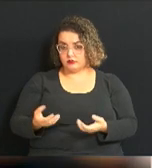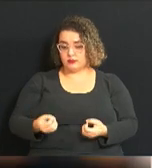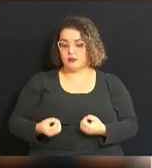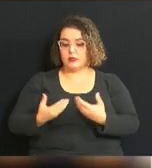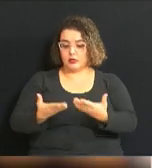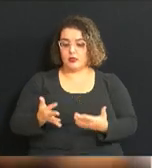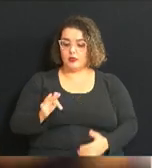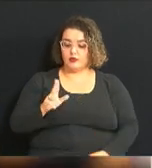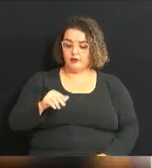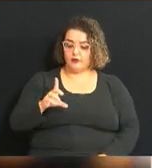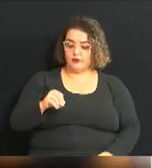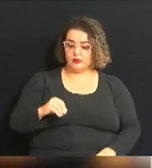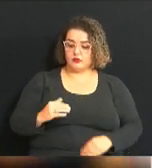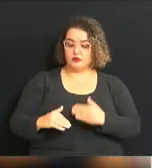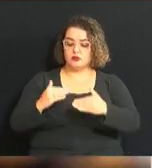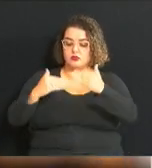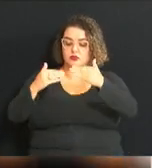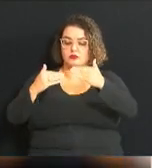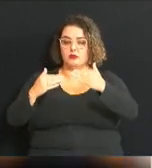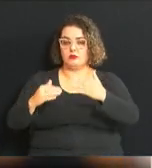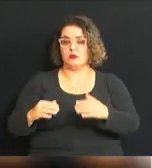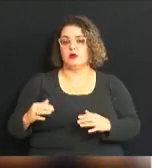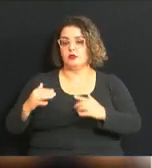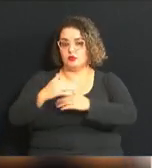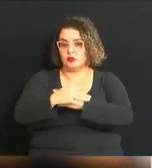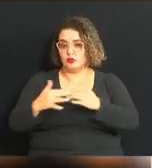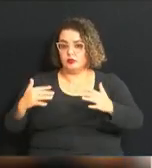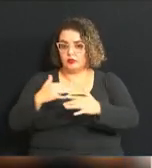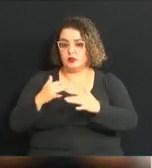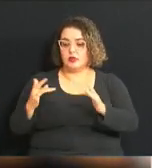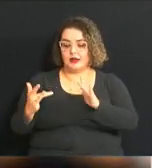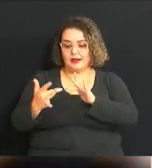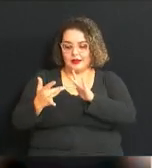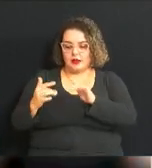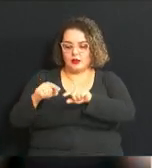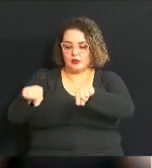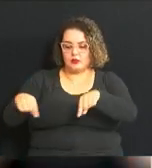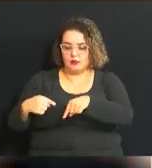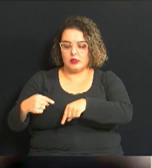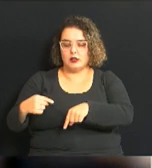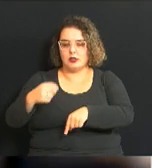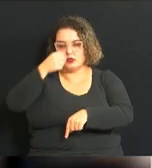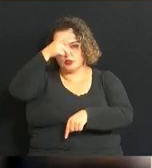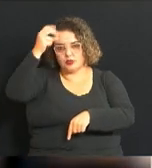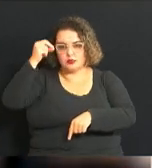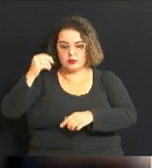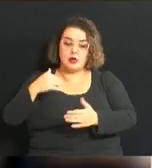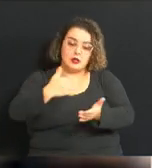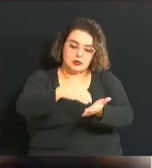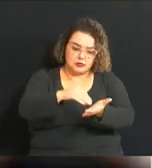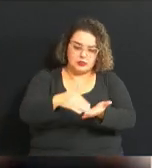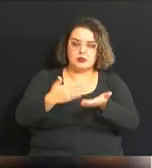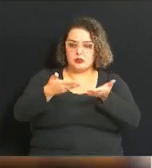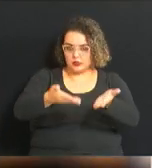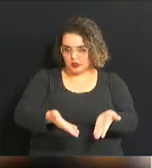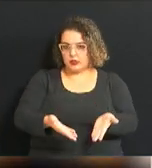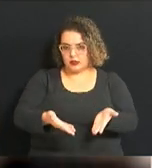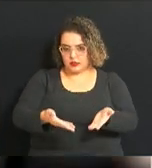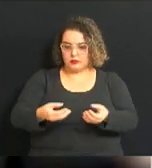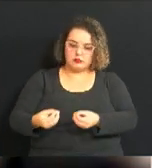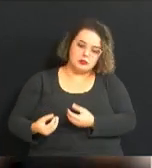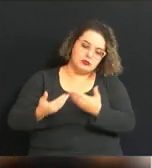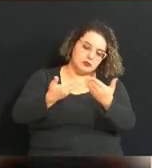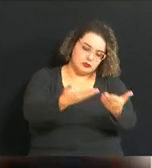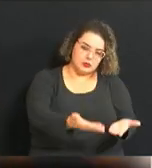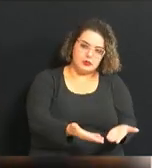Municipal de Desenvolvimento Urbano, que hoje é ligado ao gabinete do prefeito, às secretarias afins, que é a secretaria que hoje faz a